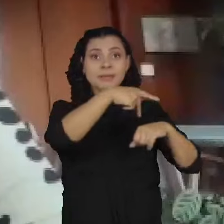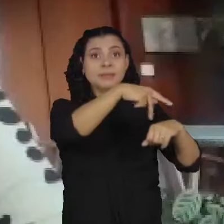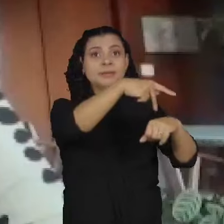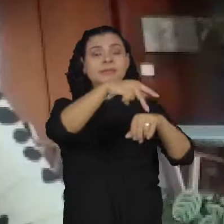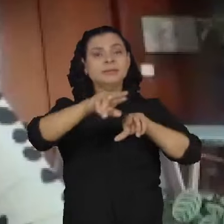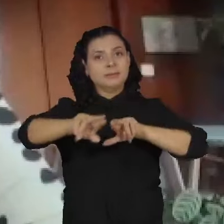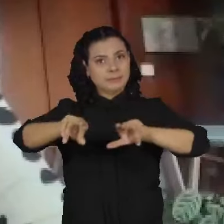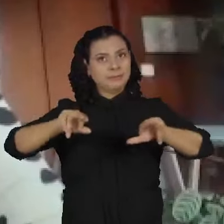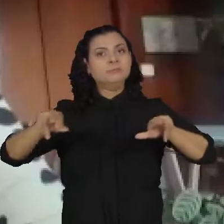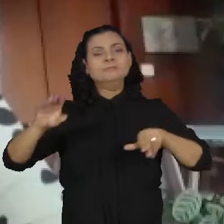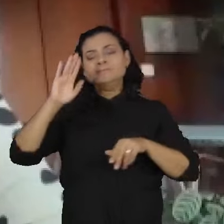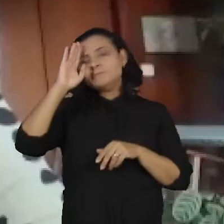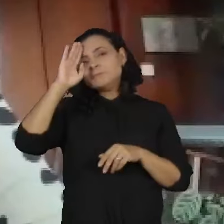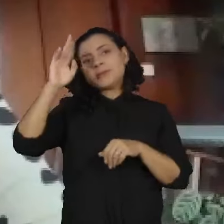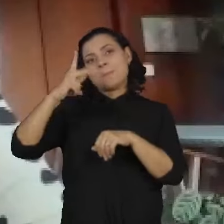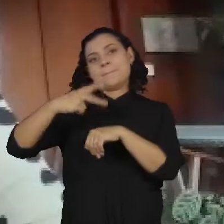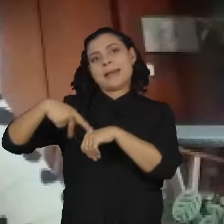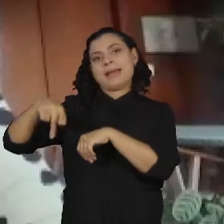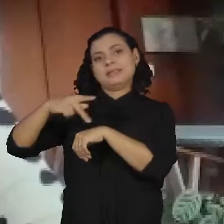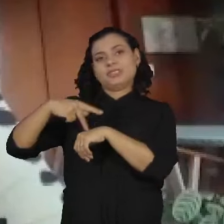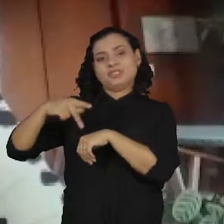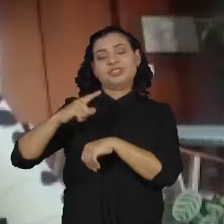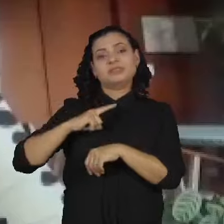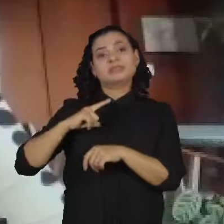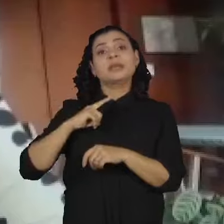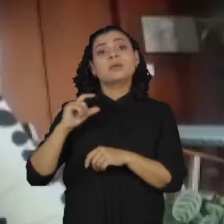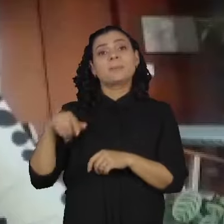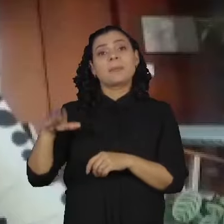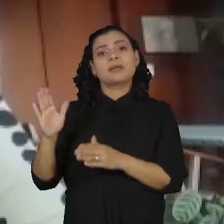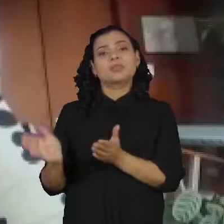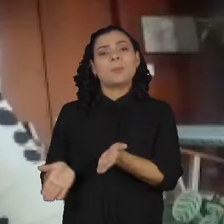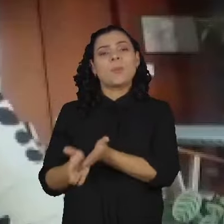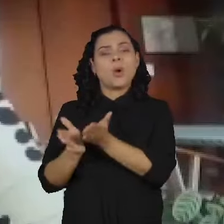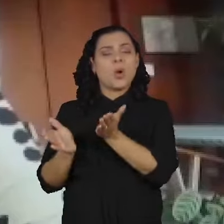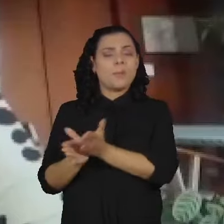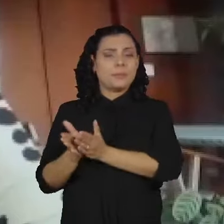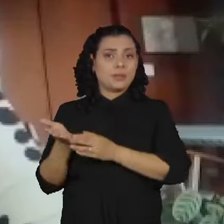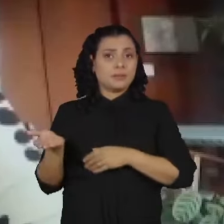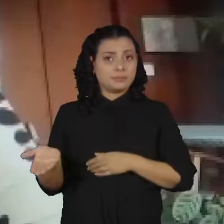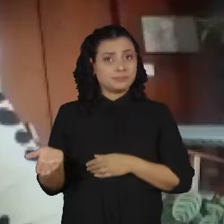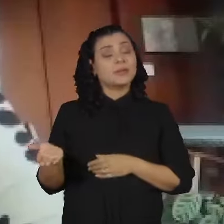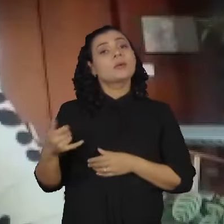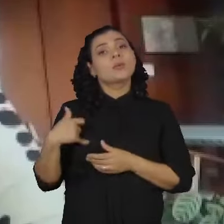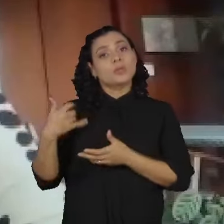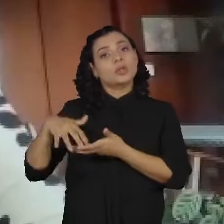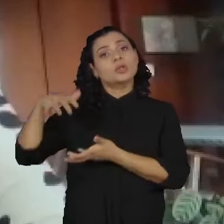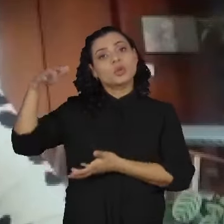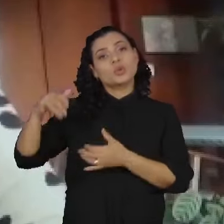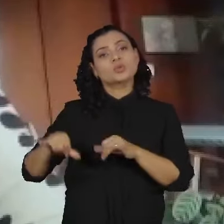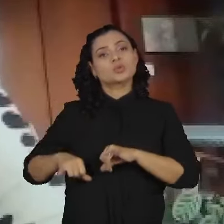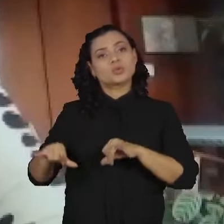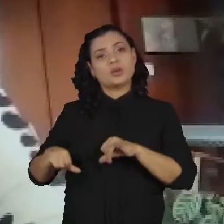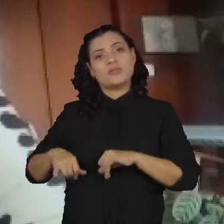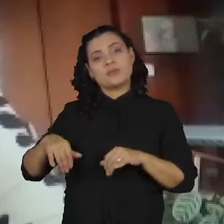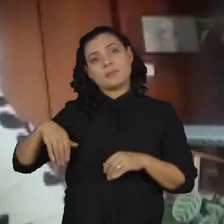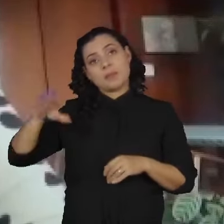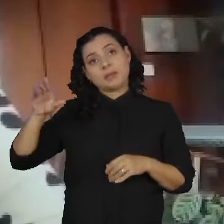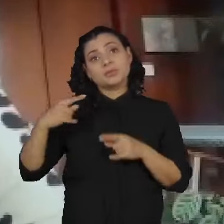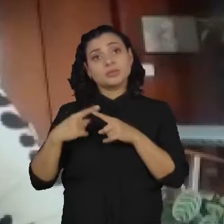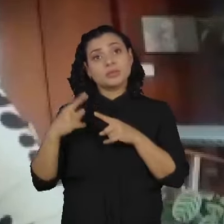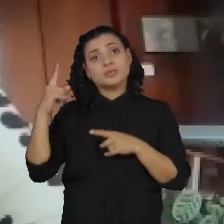Principalmente nos países com nível socioeconômico mais baixo, os idosos sofrem mais porque eles têm mais